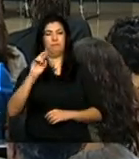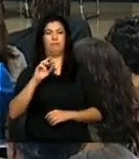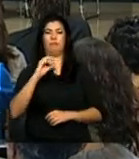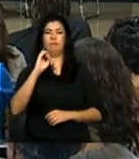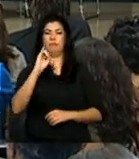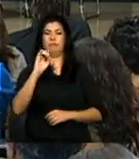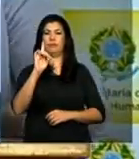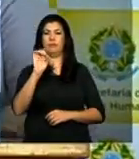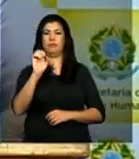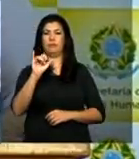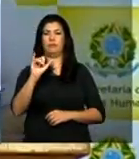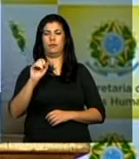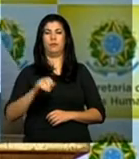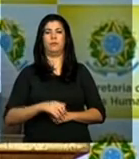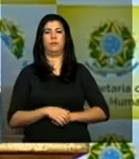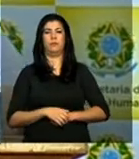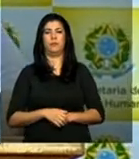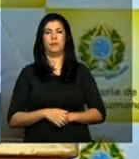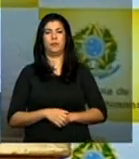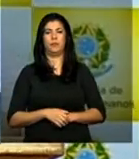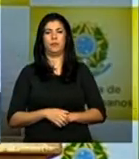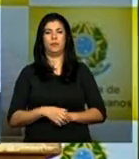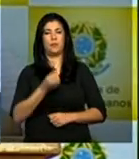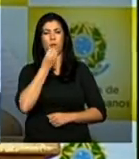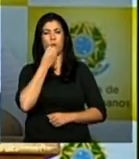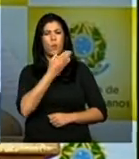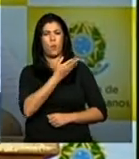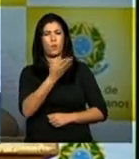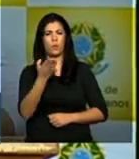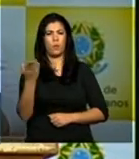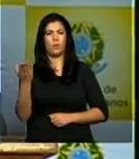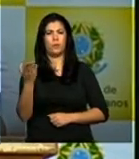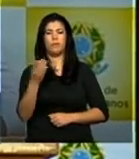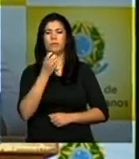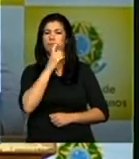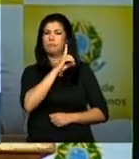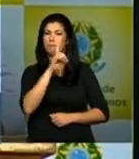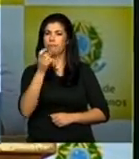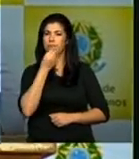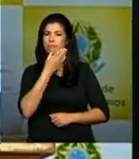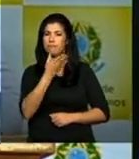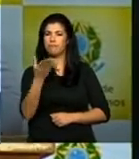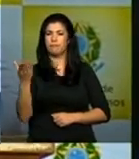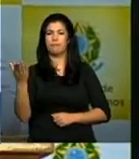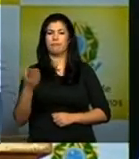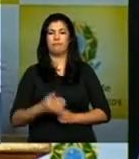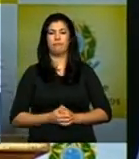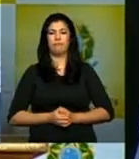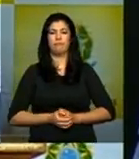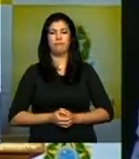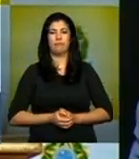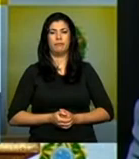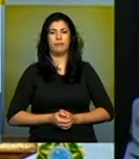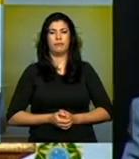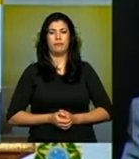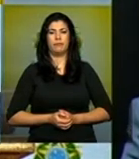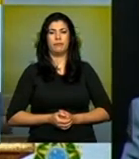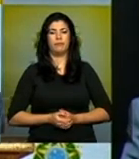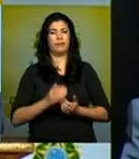meu muito bom dia a todos a todas e